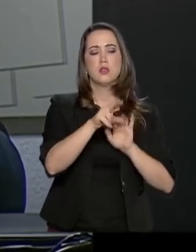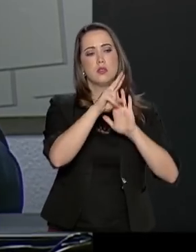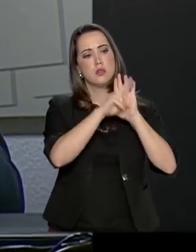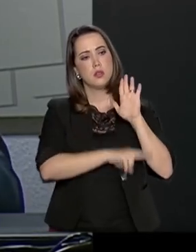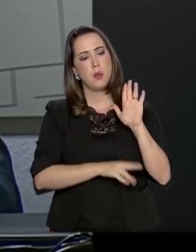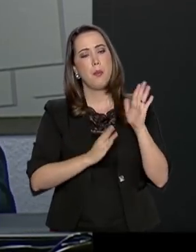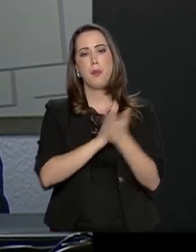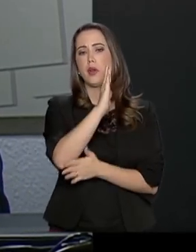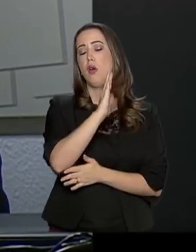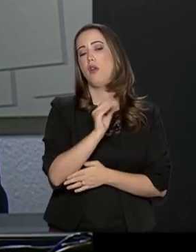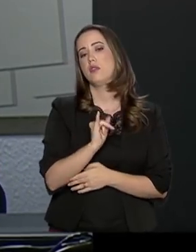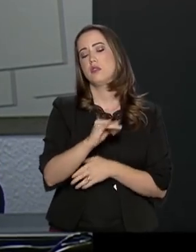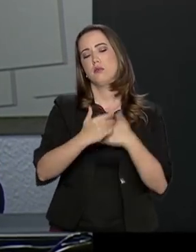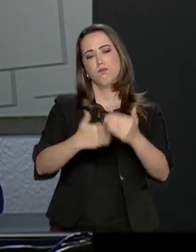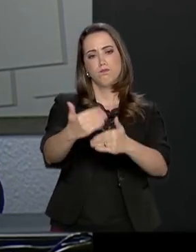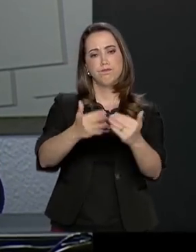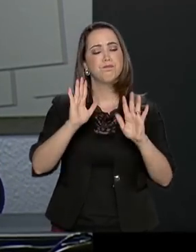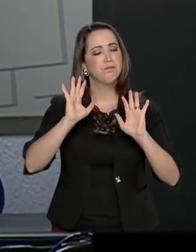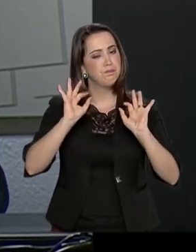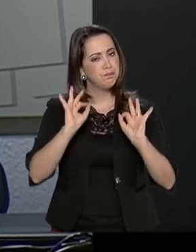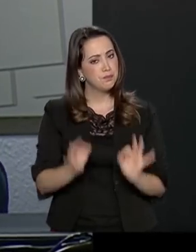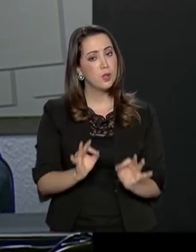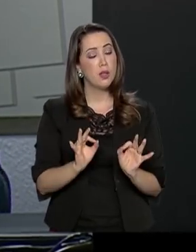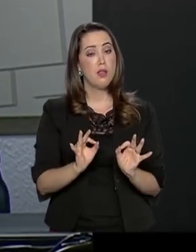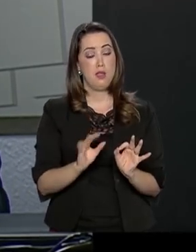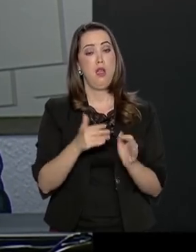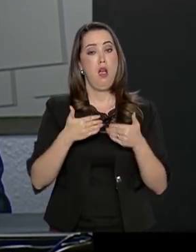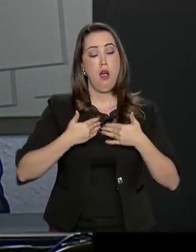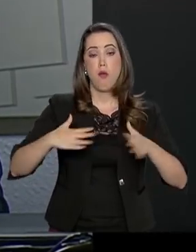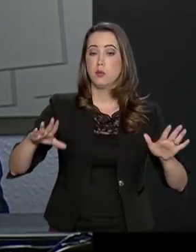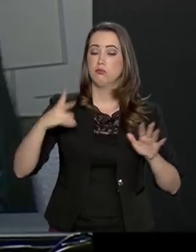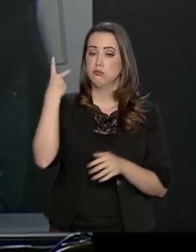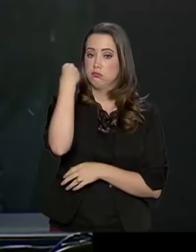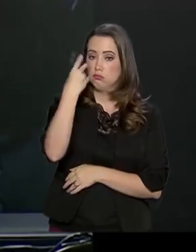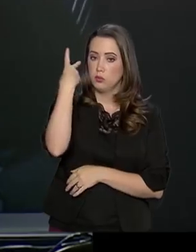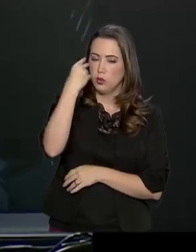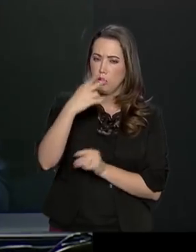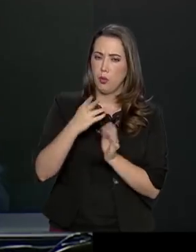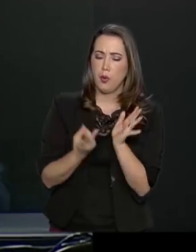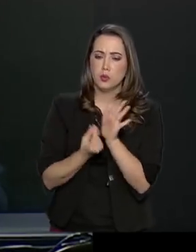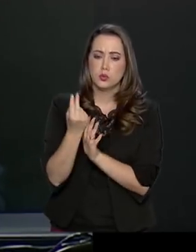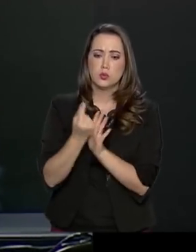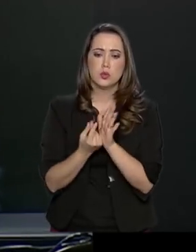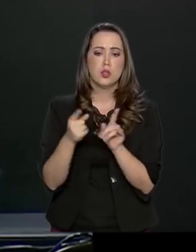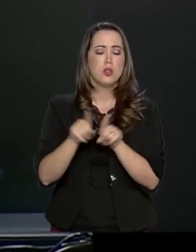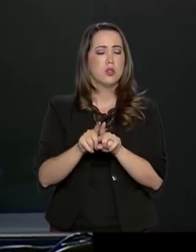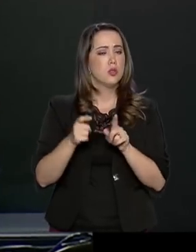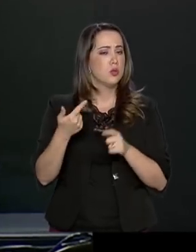passa, se nós começamos a avançar nessa direção. Vai se abrir naturalmente uma folga fiscal e nós podemos aumentar isso.